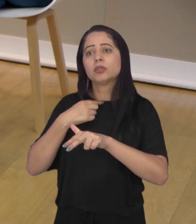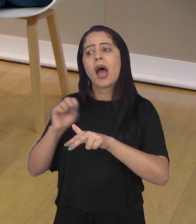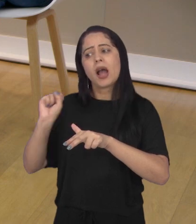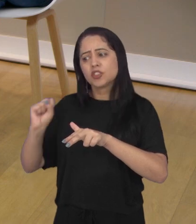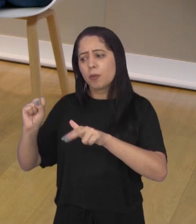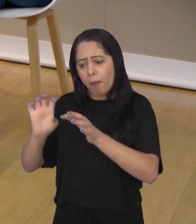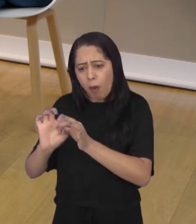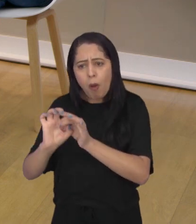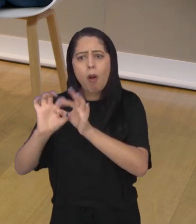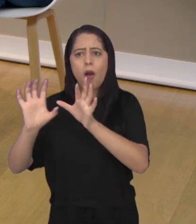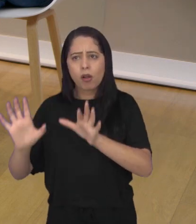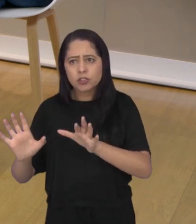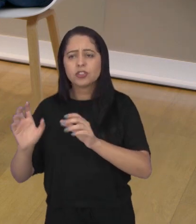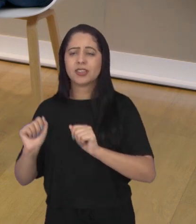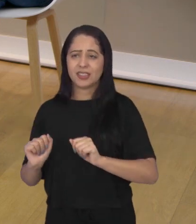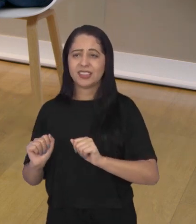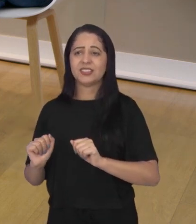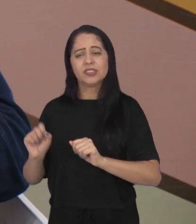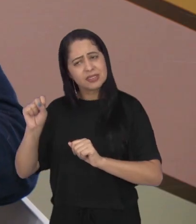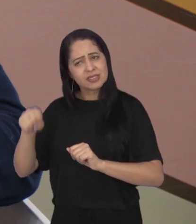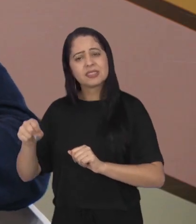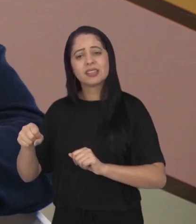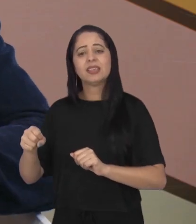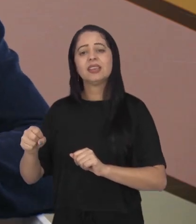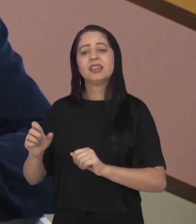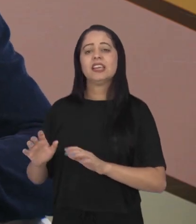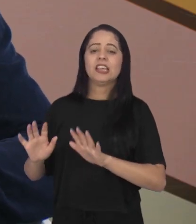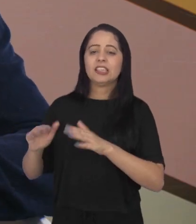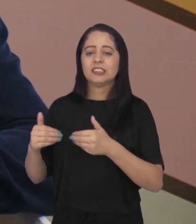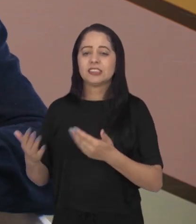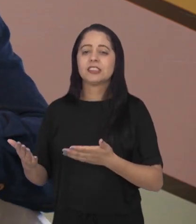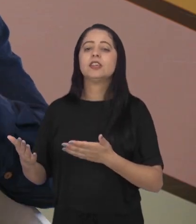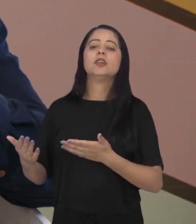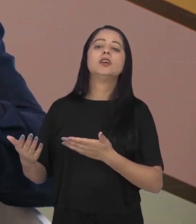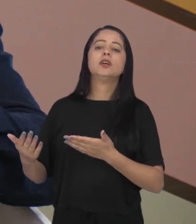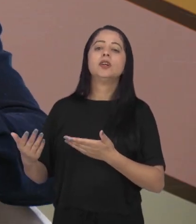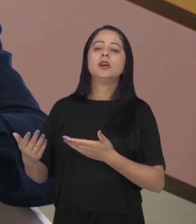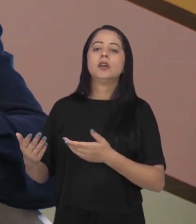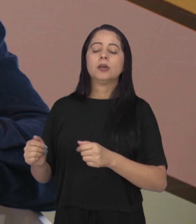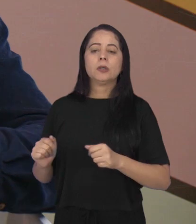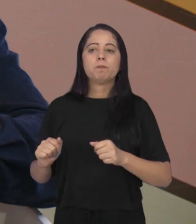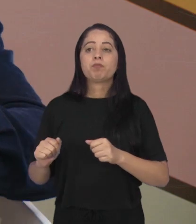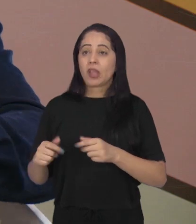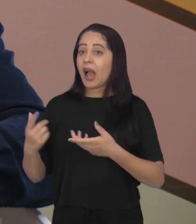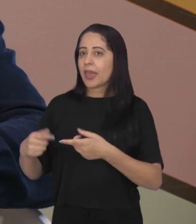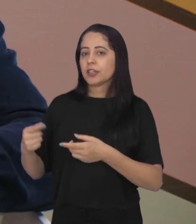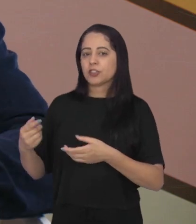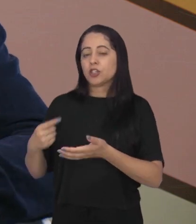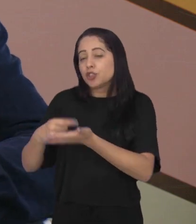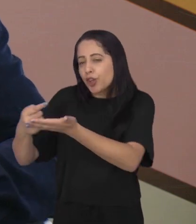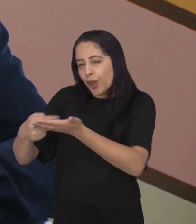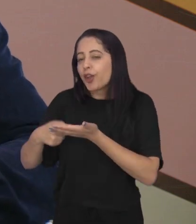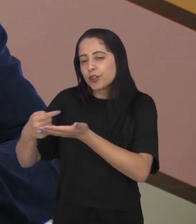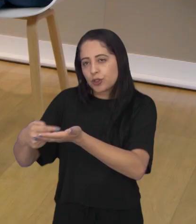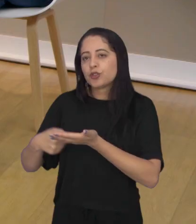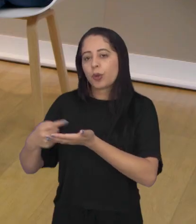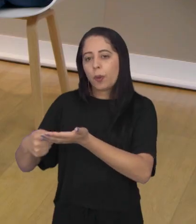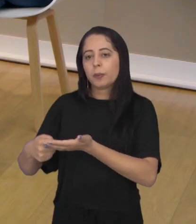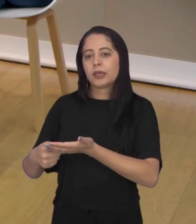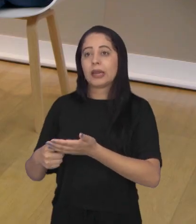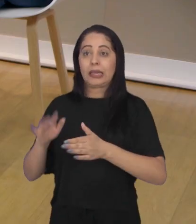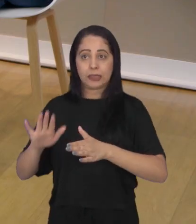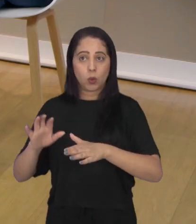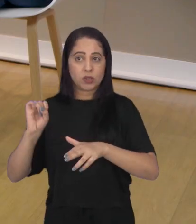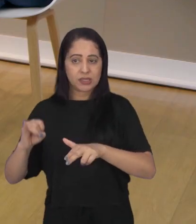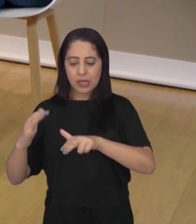É trazer qualidade dentro desse contexto. Então, a gente se articula dentro de equipe o a gente pode entregar. E é importante... Pode falar, desculpa.